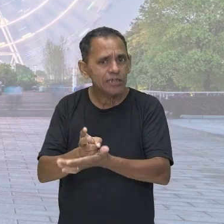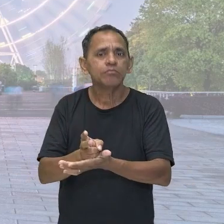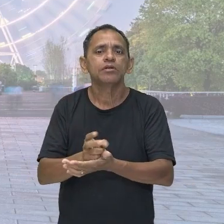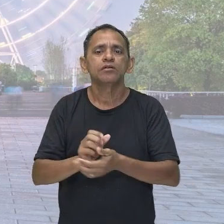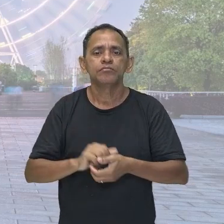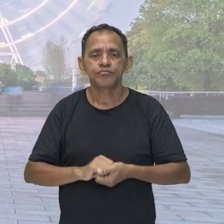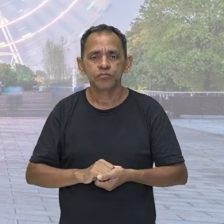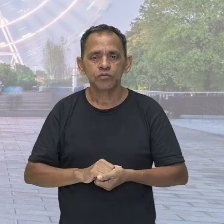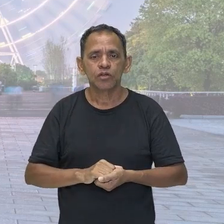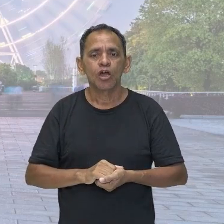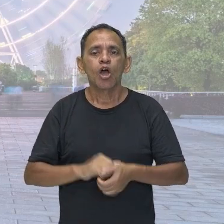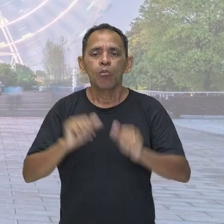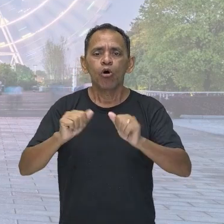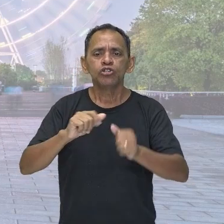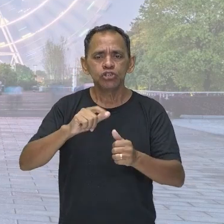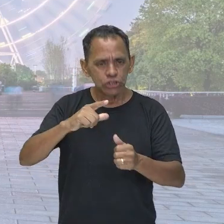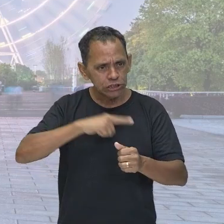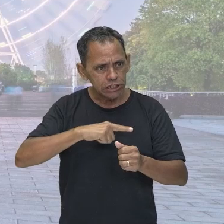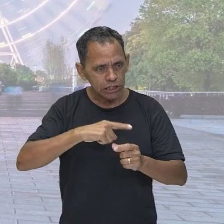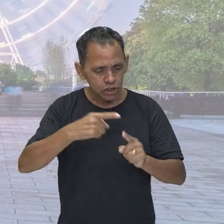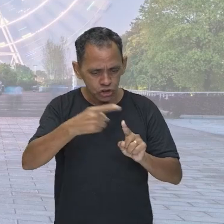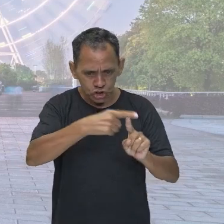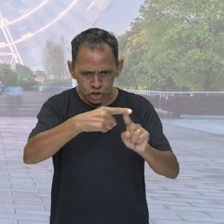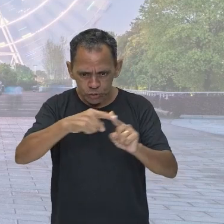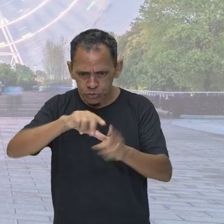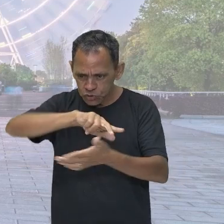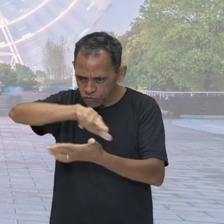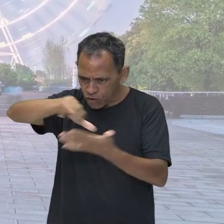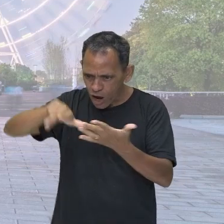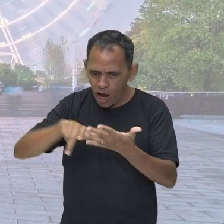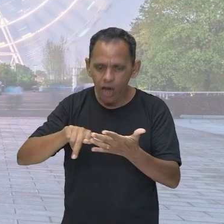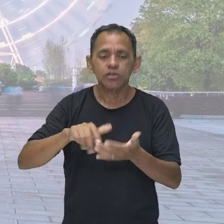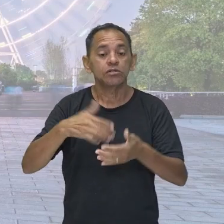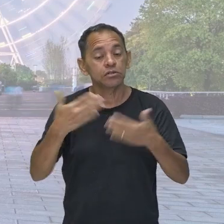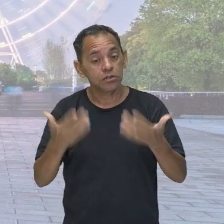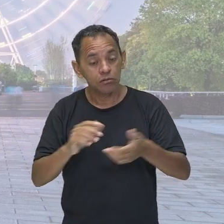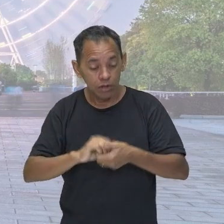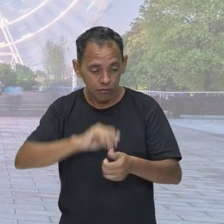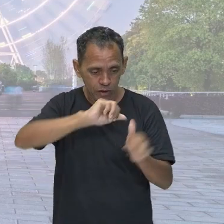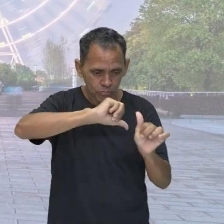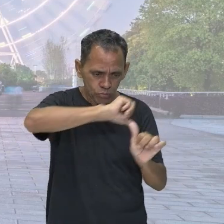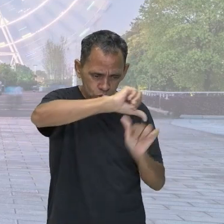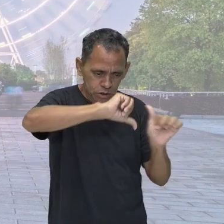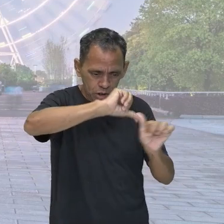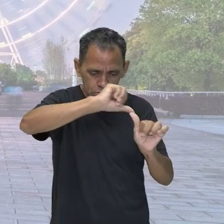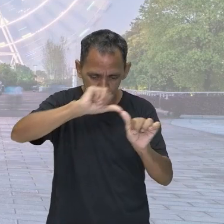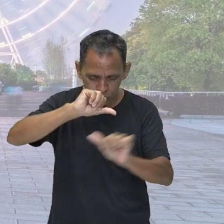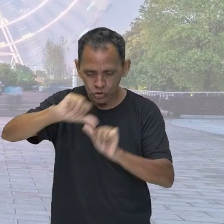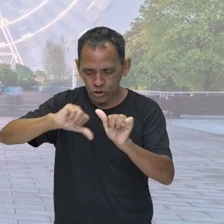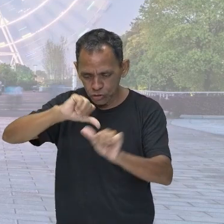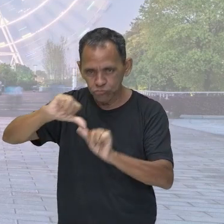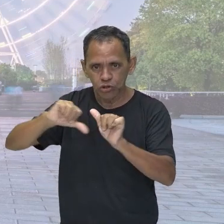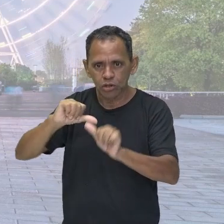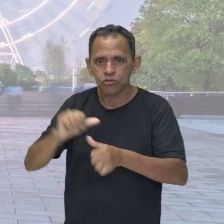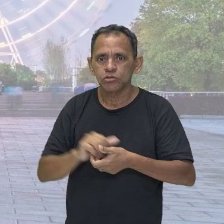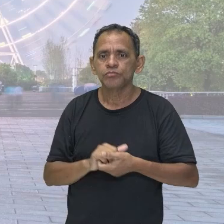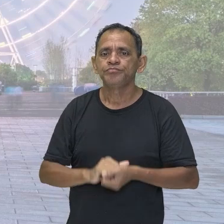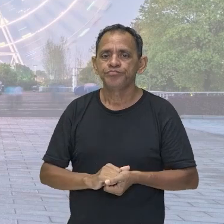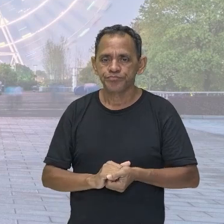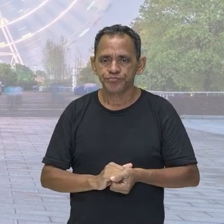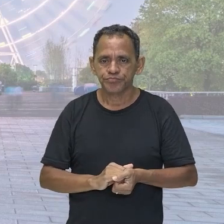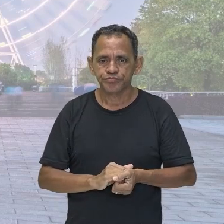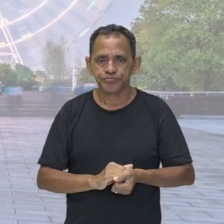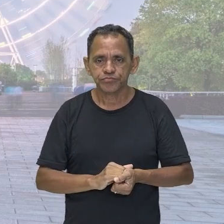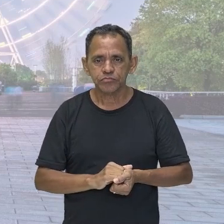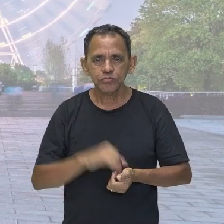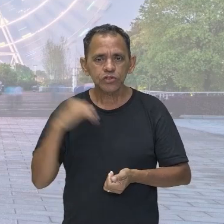sempre importante que vocês tenham em mente isso. Que a energia, ela sempre se transforma. Ela nunca vai ser destruída, tá? E mais